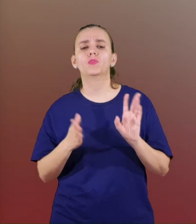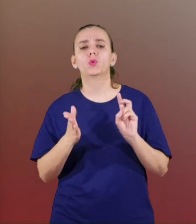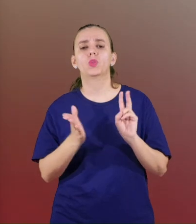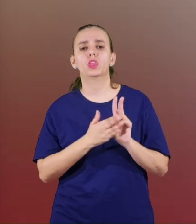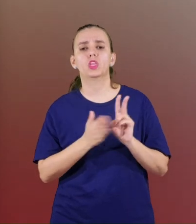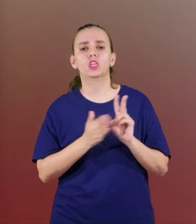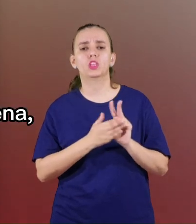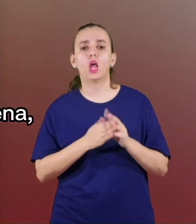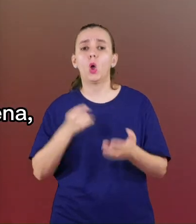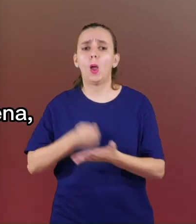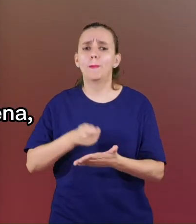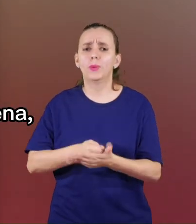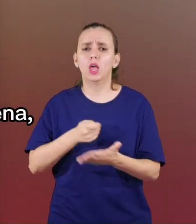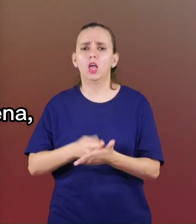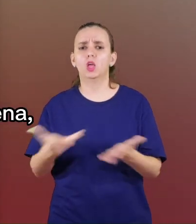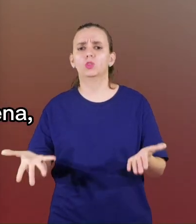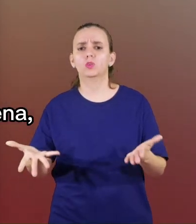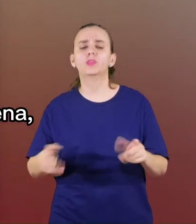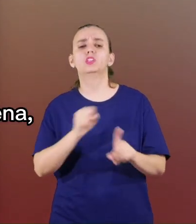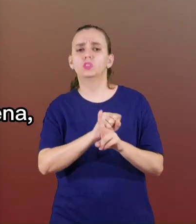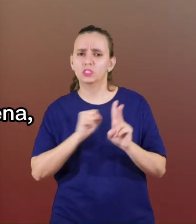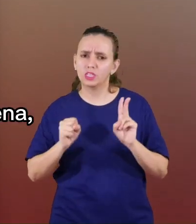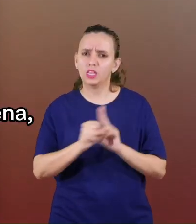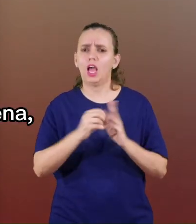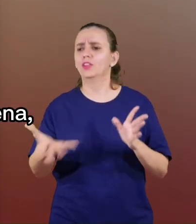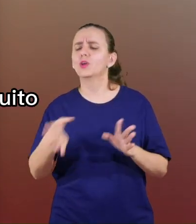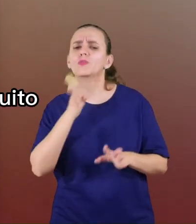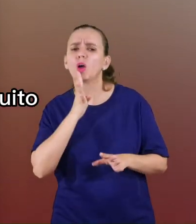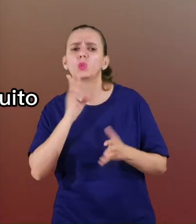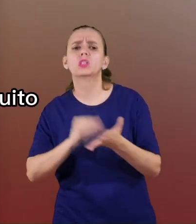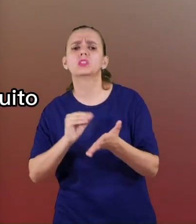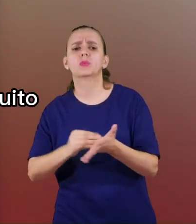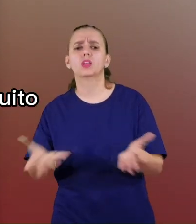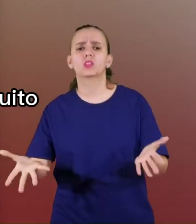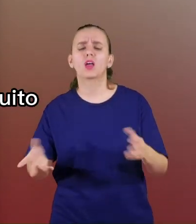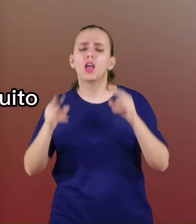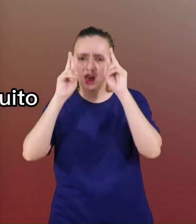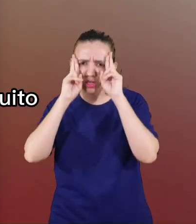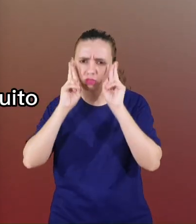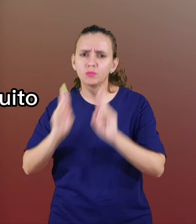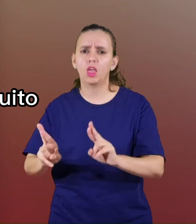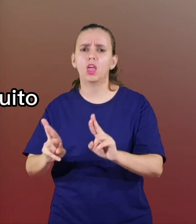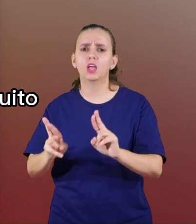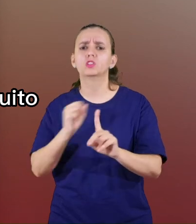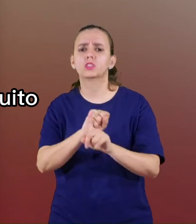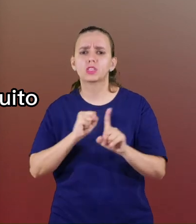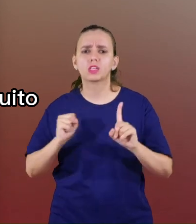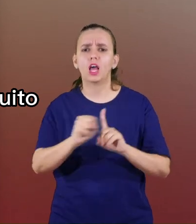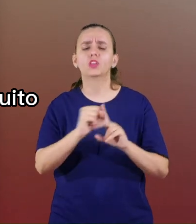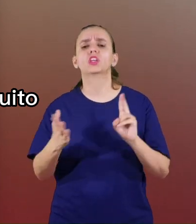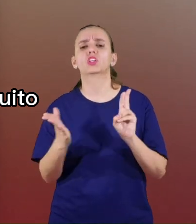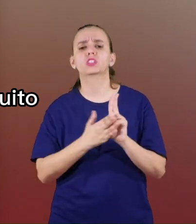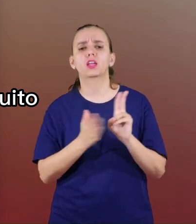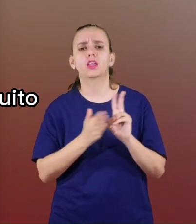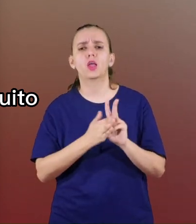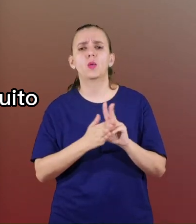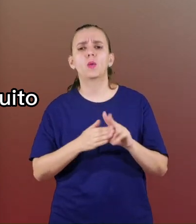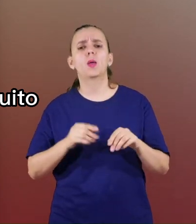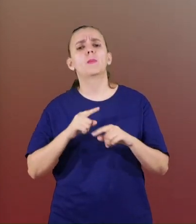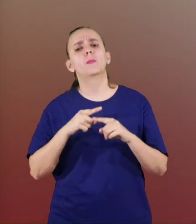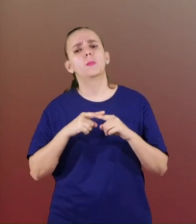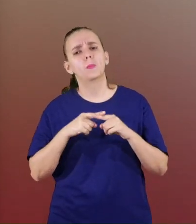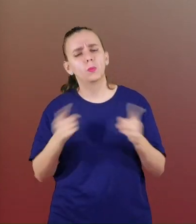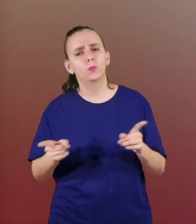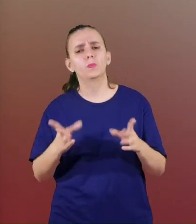cobrando o reconhecimento à sociedade indígena, o respeito à sociedade indígena, e muito mais